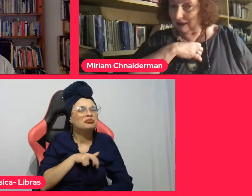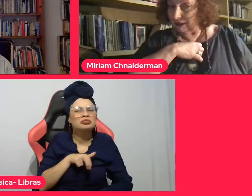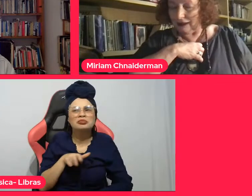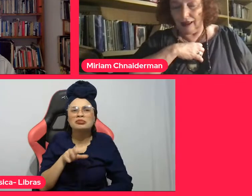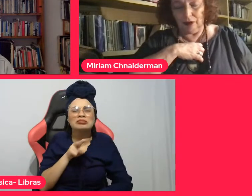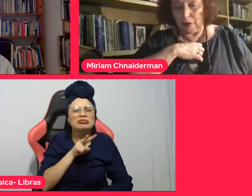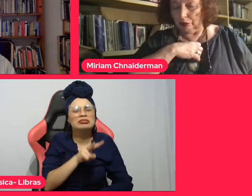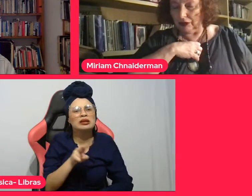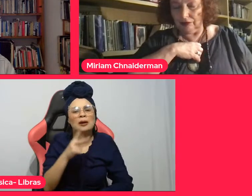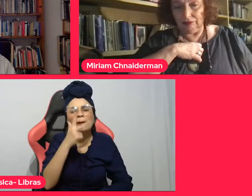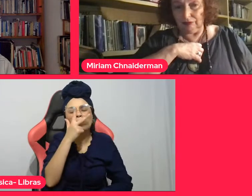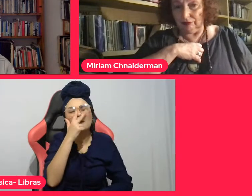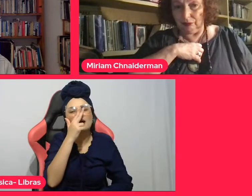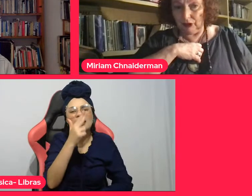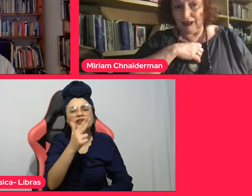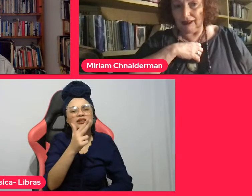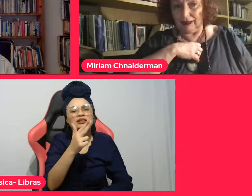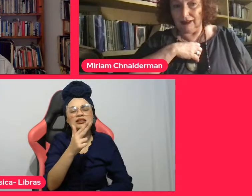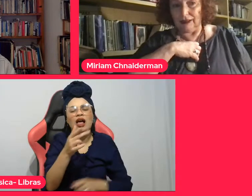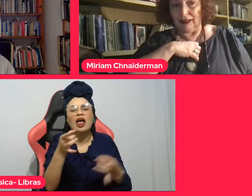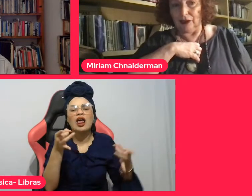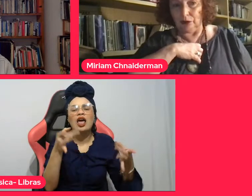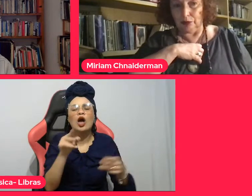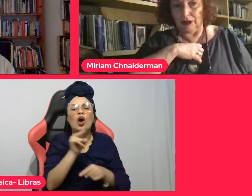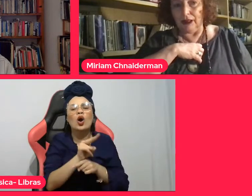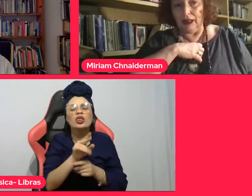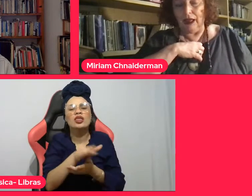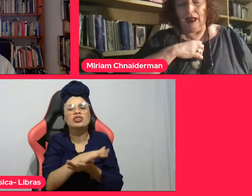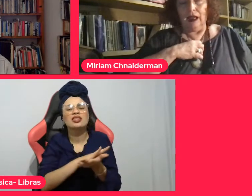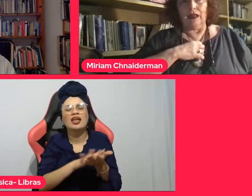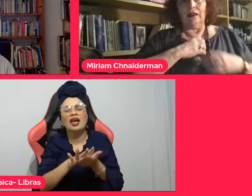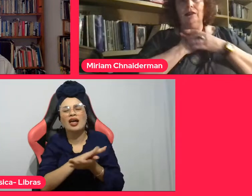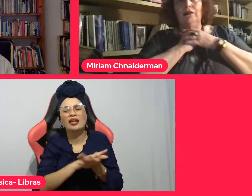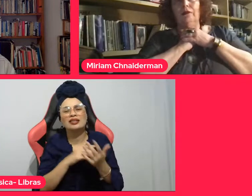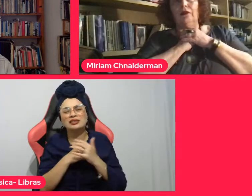muita gente na rua, muita gente na rua.